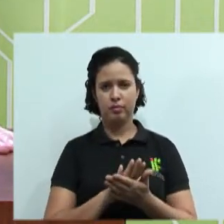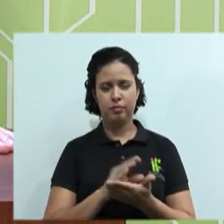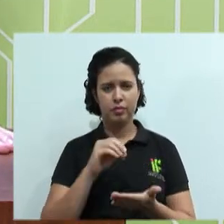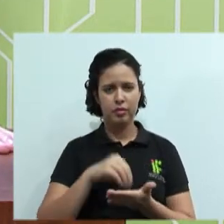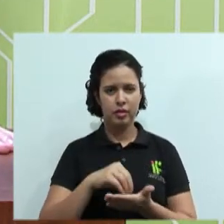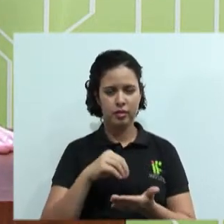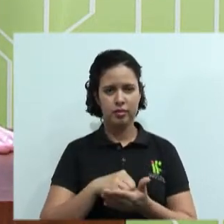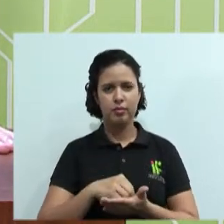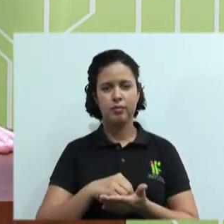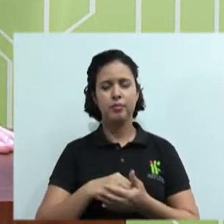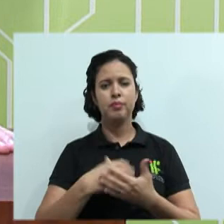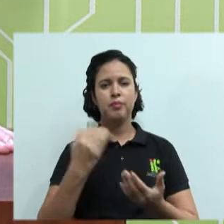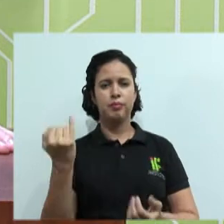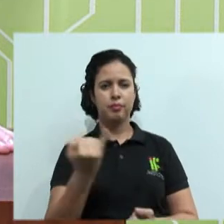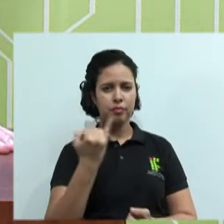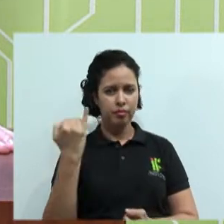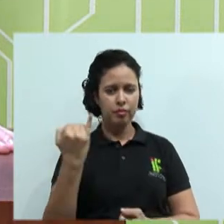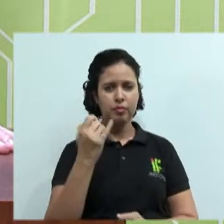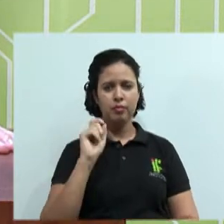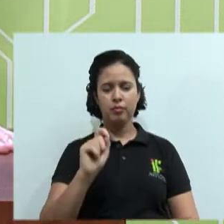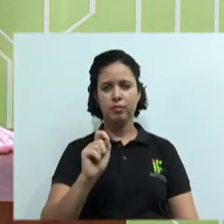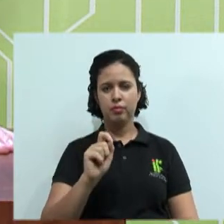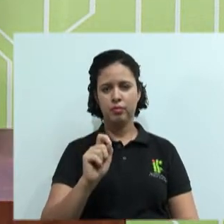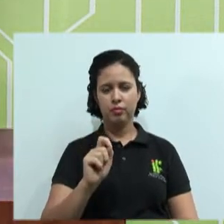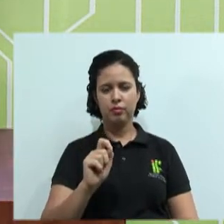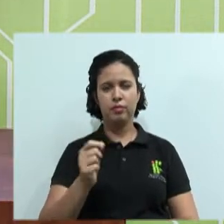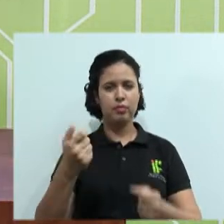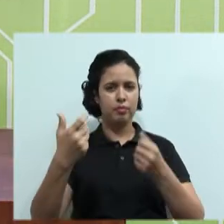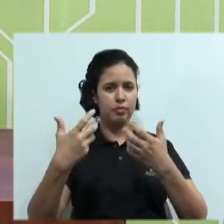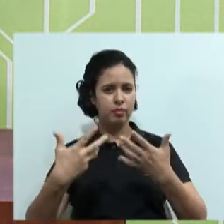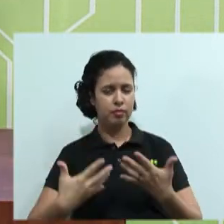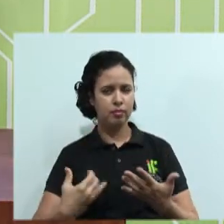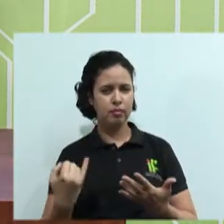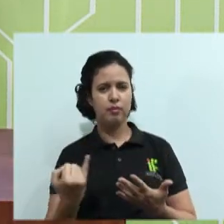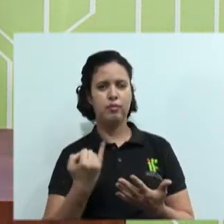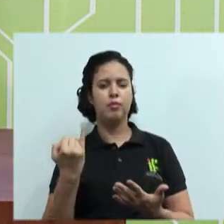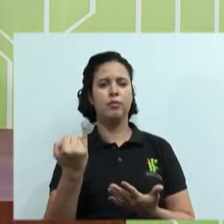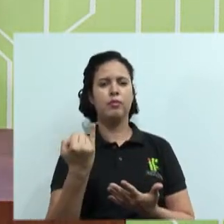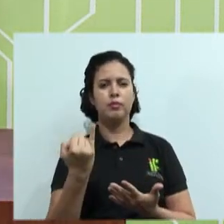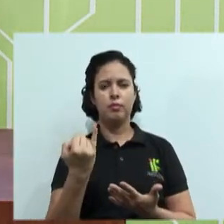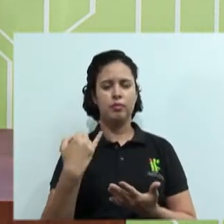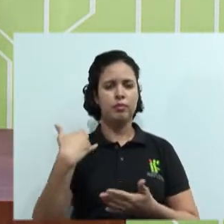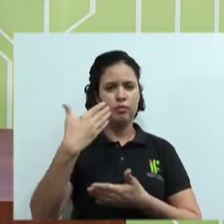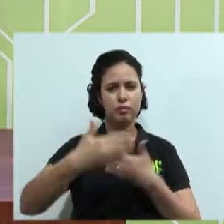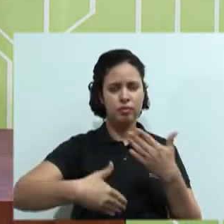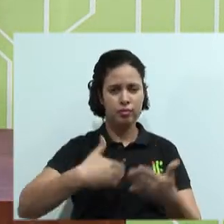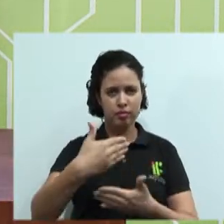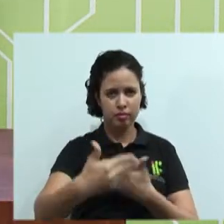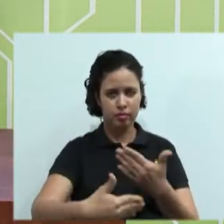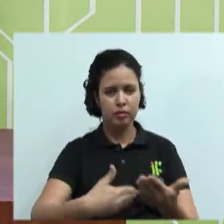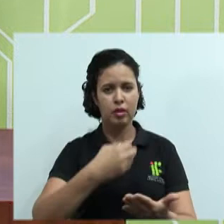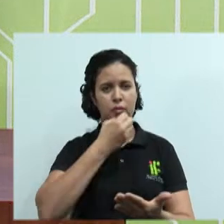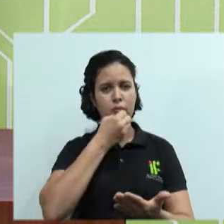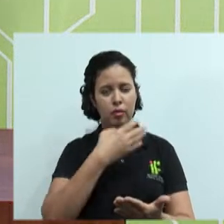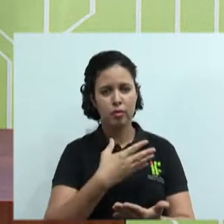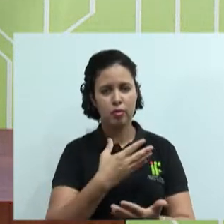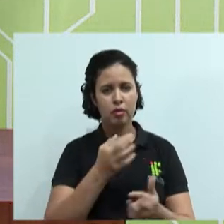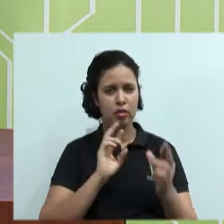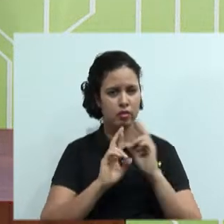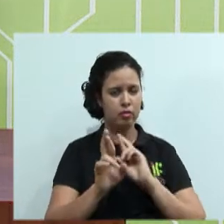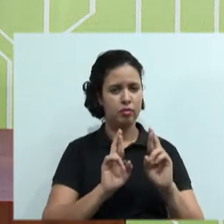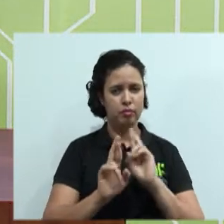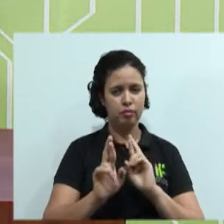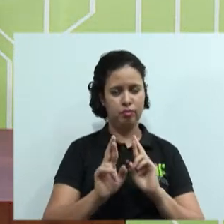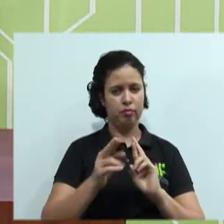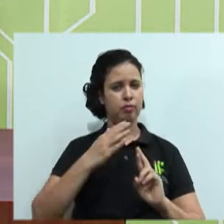comprometido. Então, é importante para vocês aí, frisar a importância de você desenvolver um bom relacionamento primeiro com você